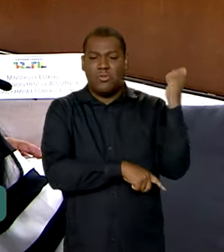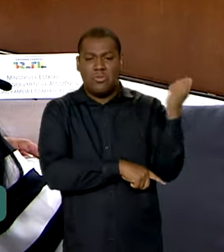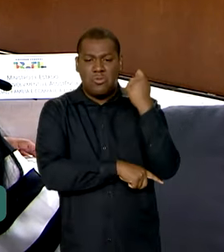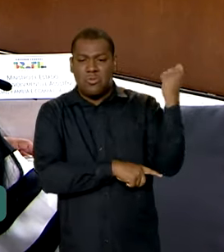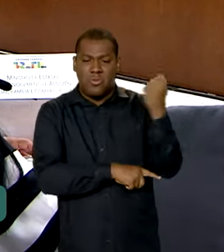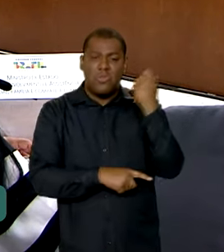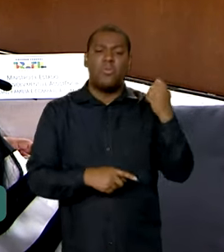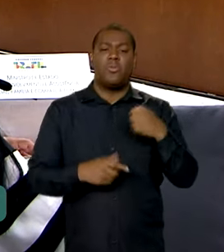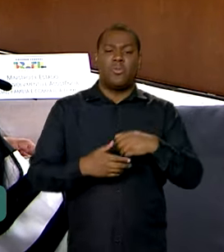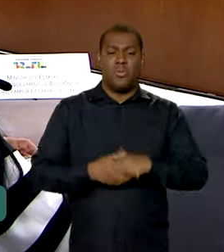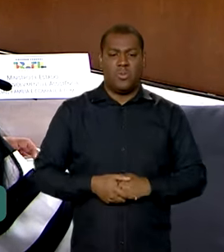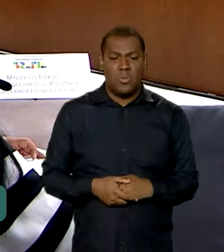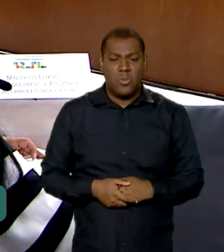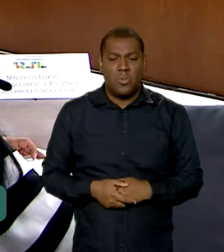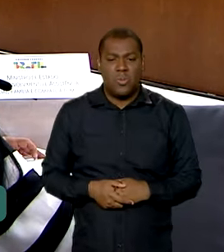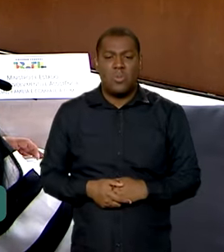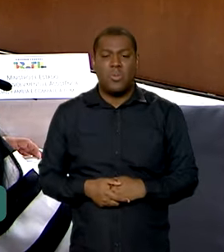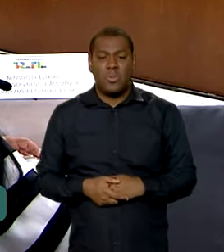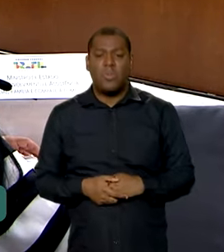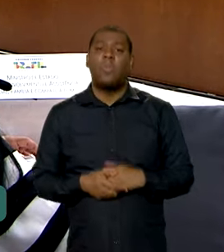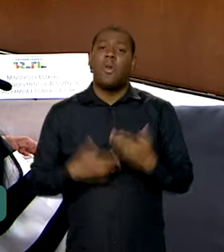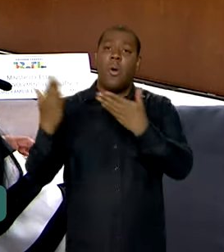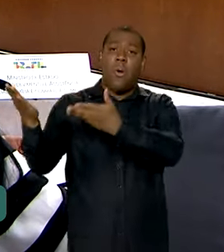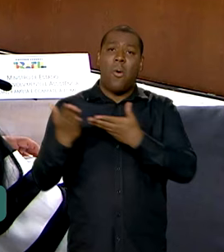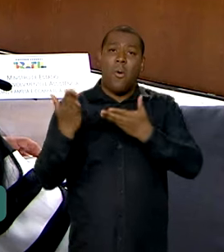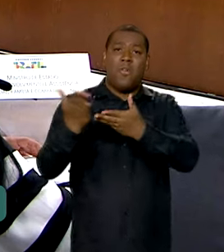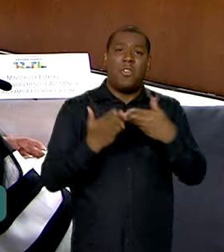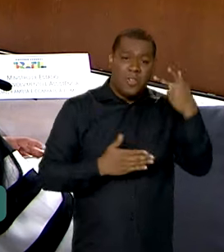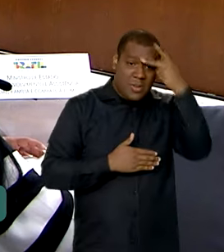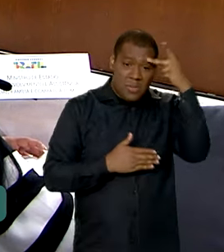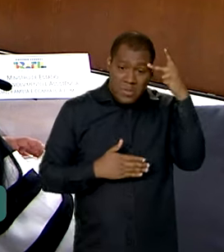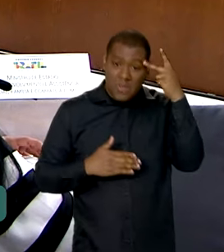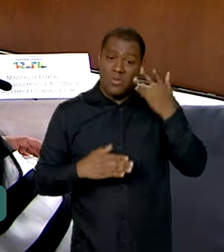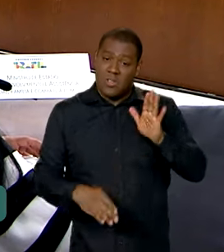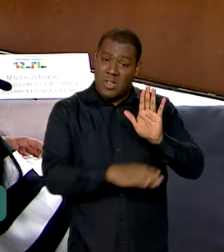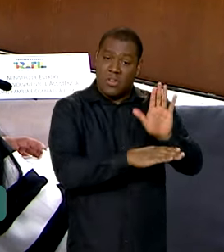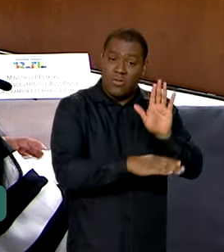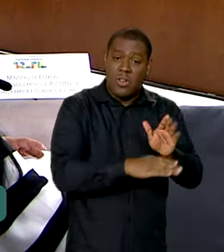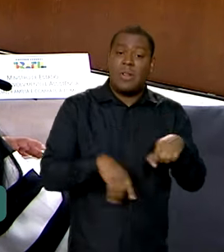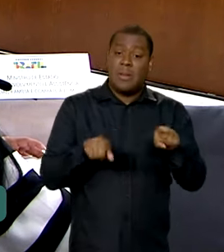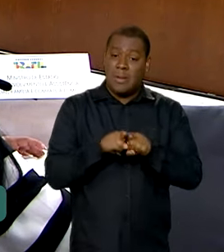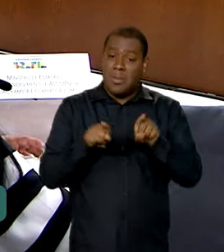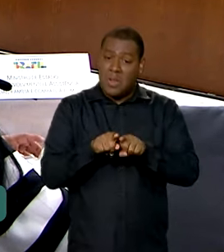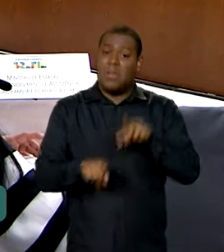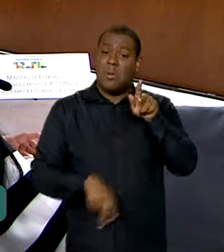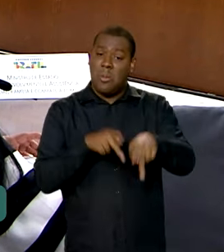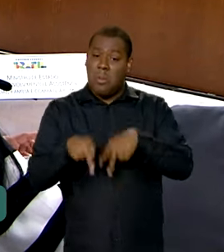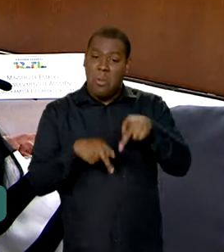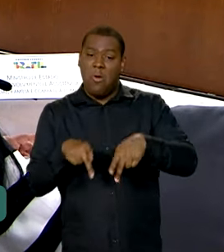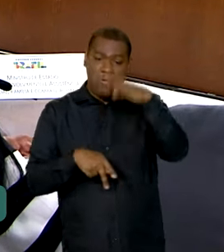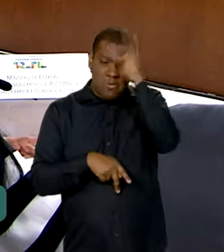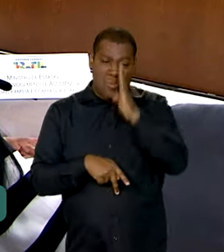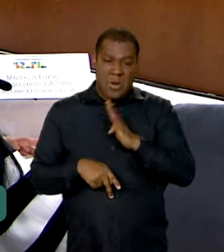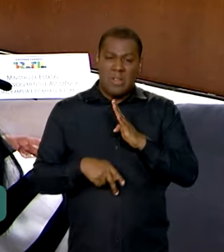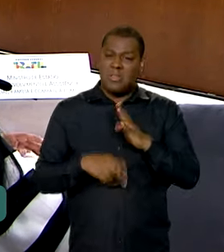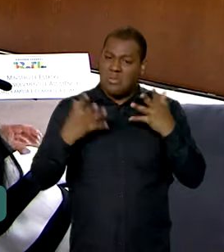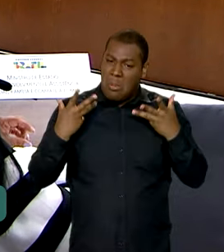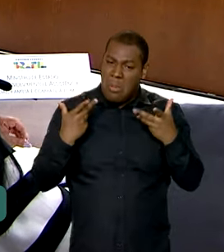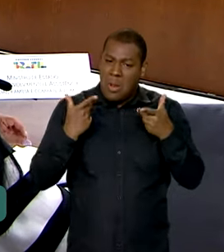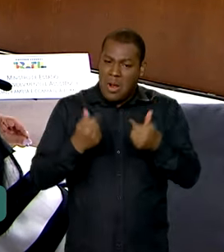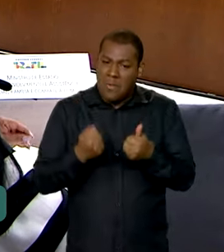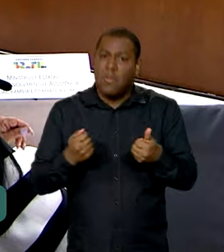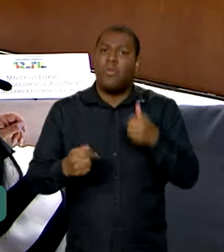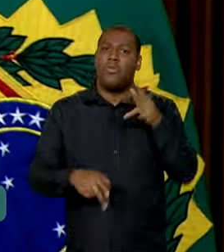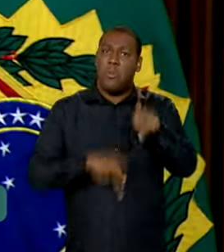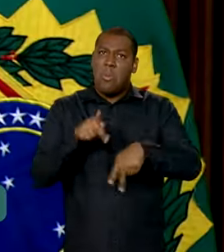sabe, levou gente para ajudar. Tem muito voluntário, que é uma coisa extraordinária, a quantidade de